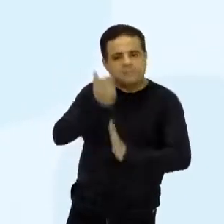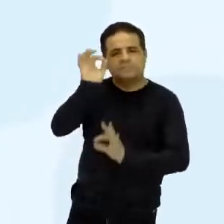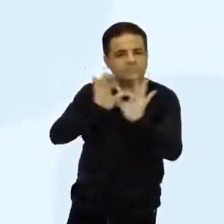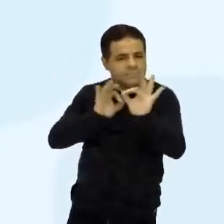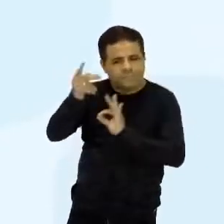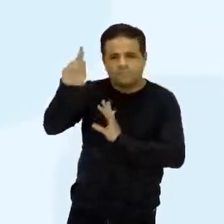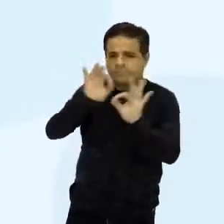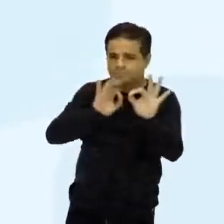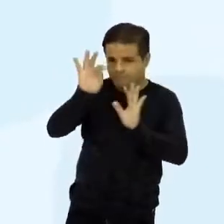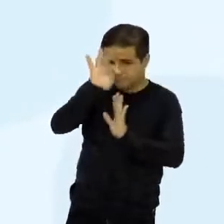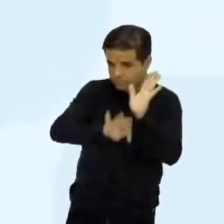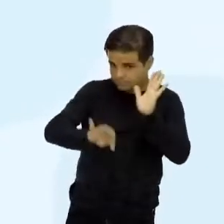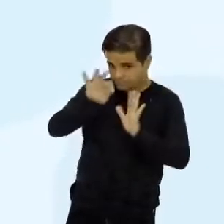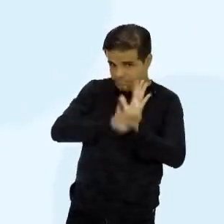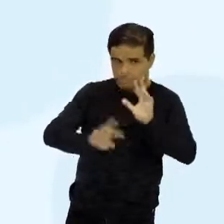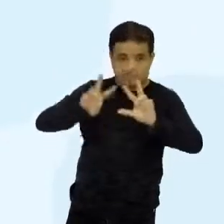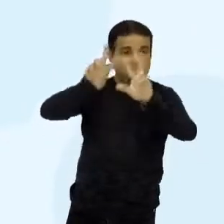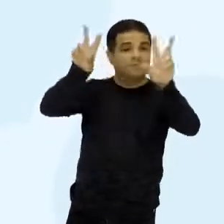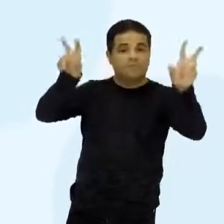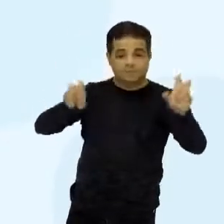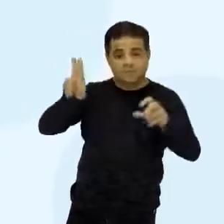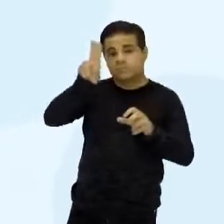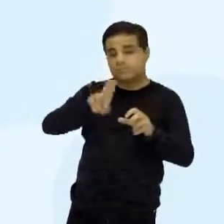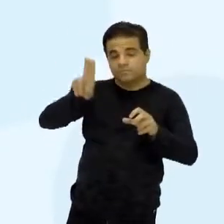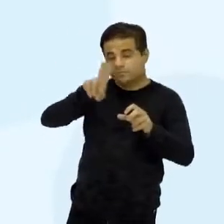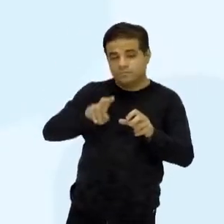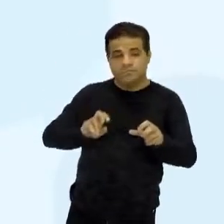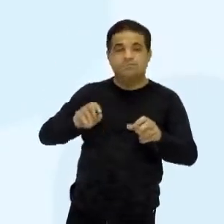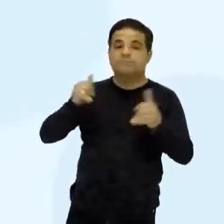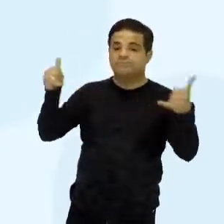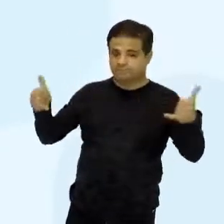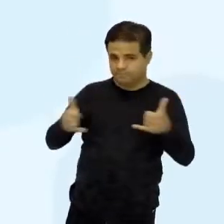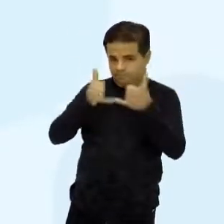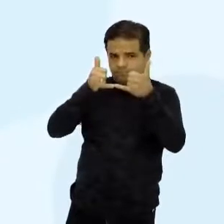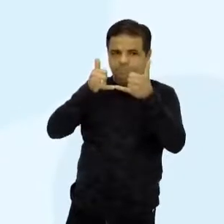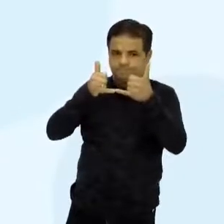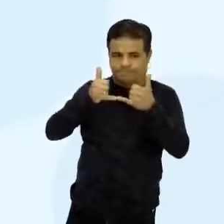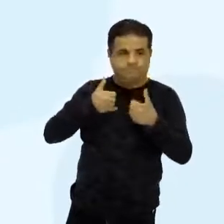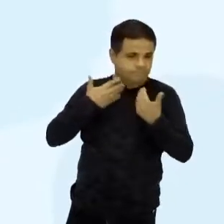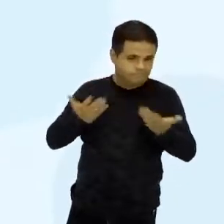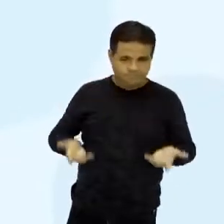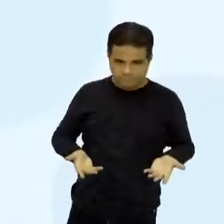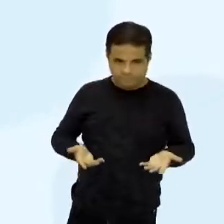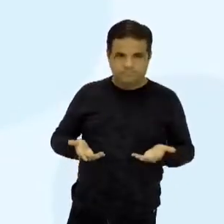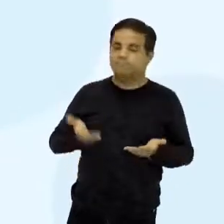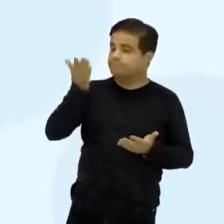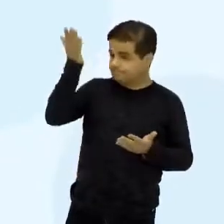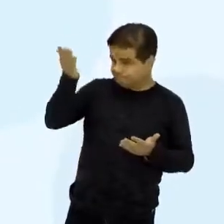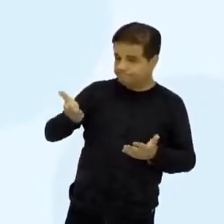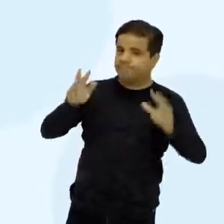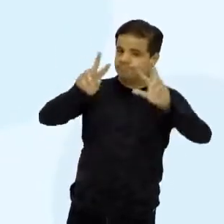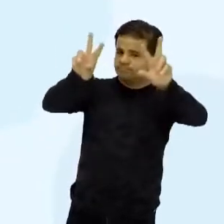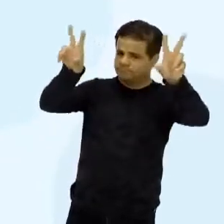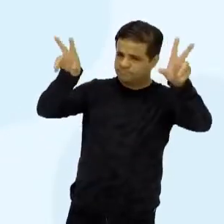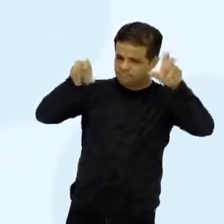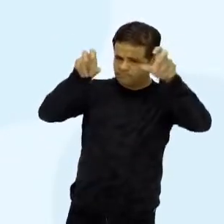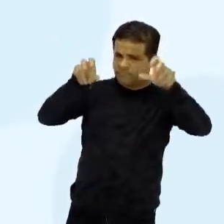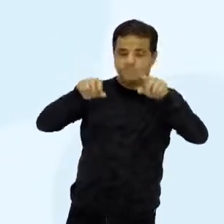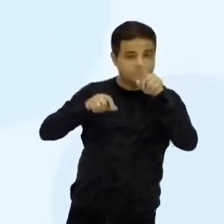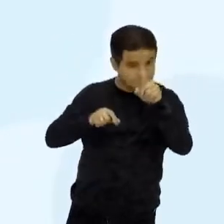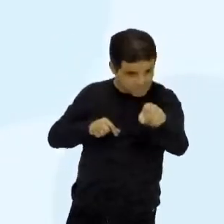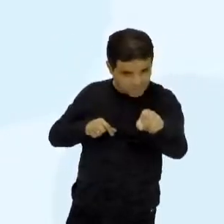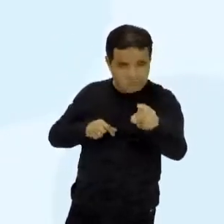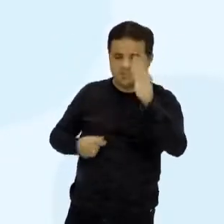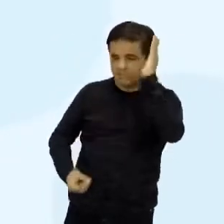o seu projeto de texto com o tema. Como vale a pena fazer isso? O uso da internet. Esse é o tema, tá? Você